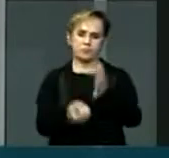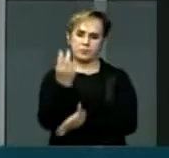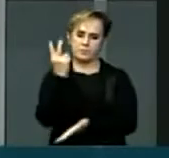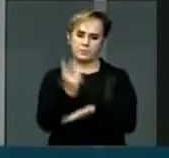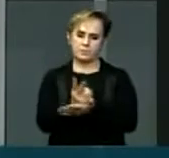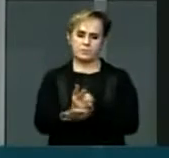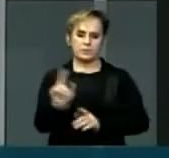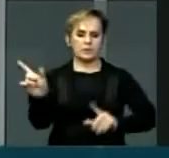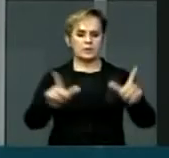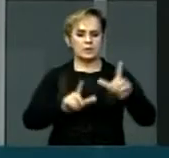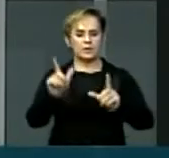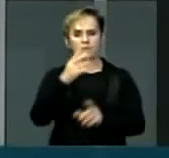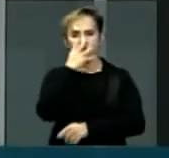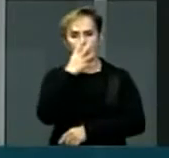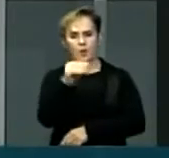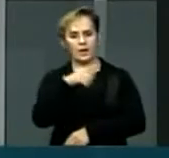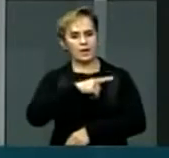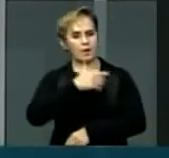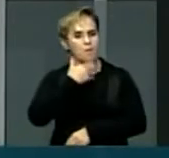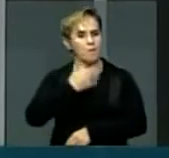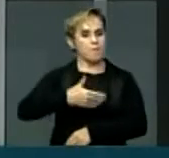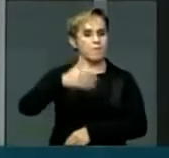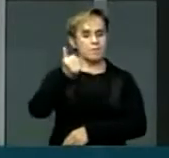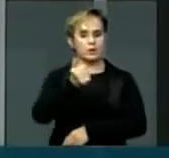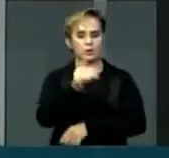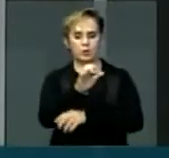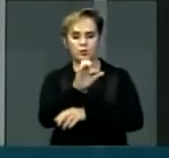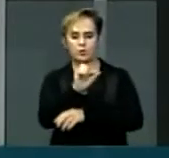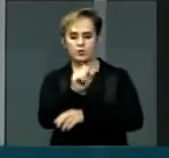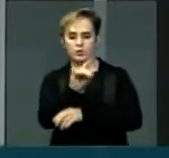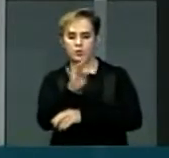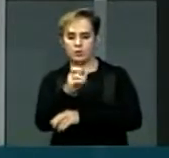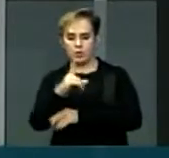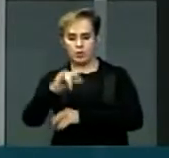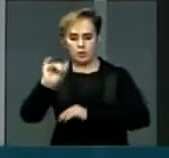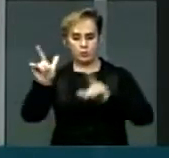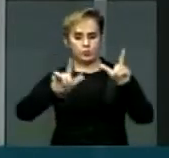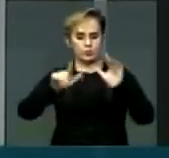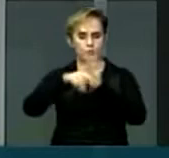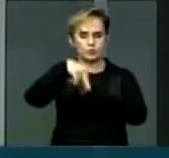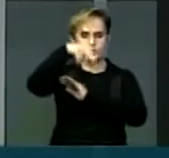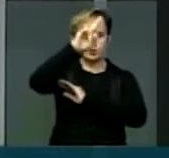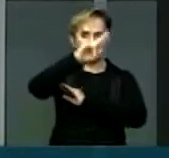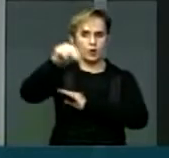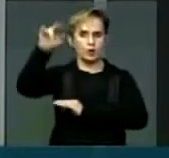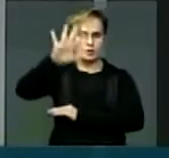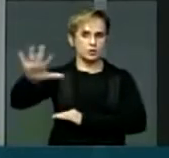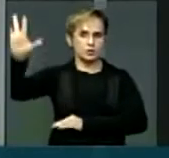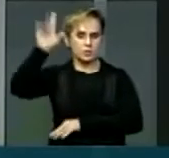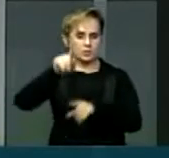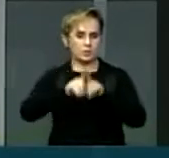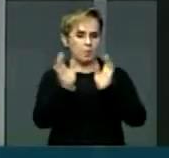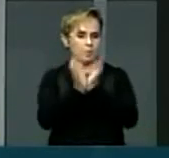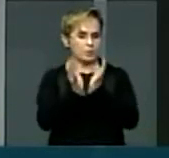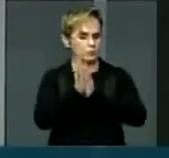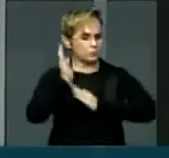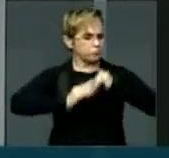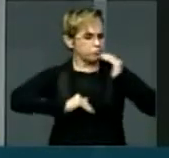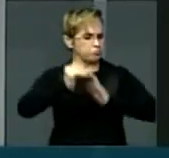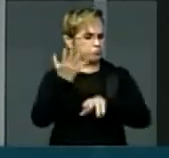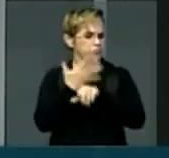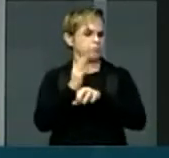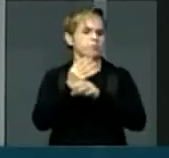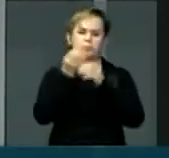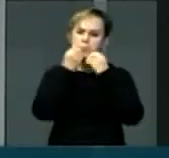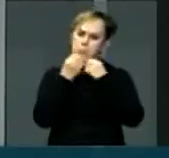A TV Guará tem um dos melhores estúdios de TV do Norte e do Nordeste, tem um grupo de profissionais extremamente qualificados